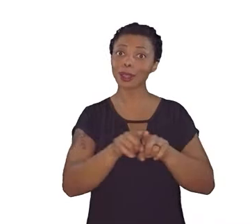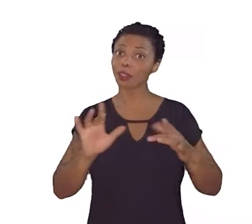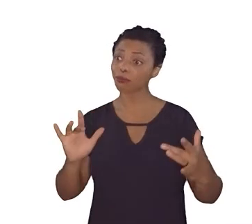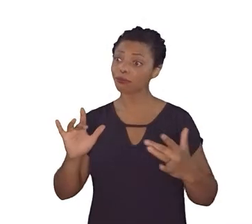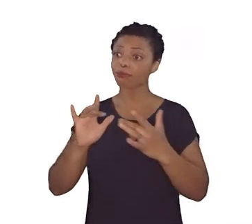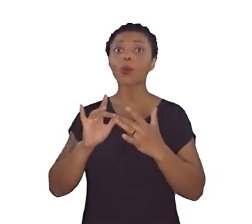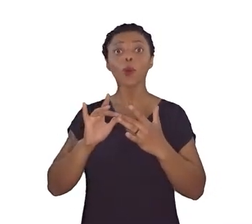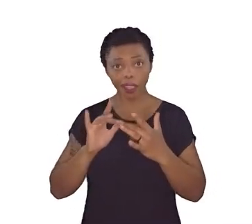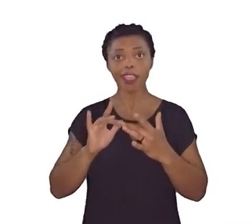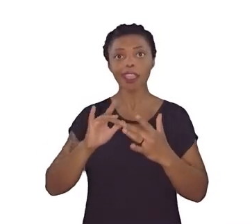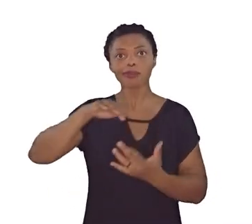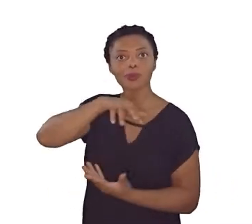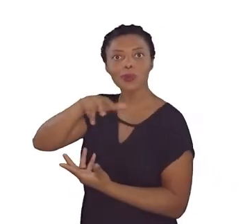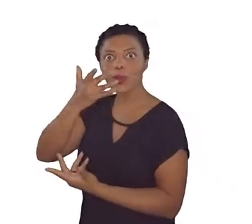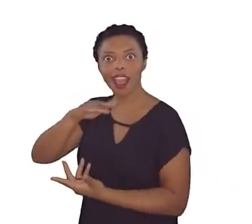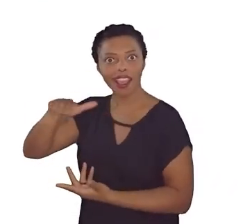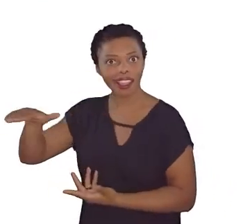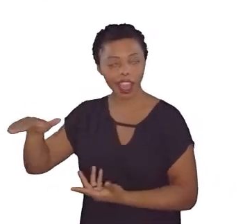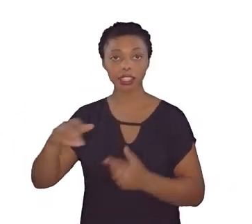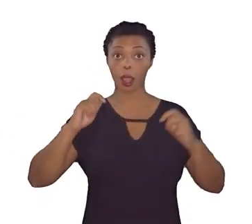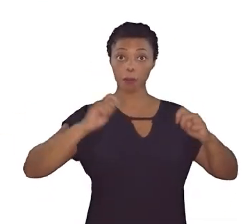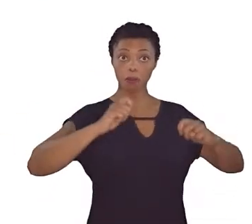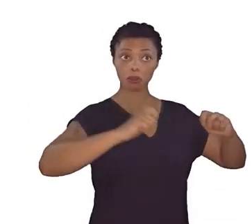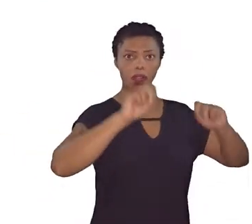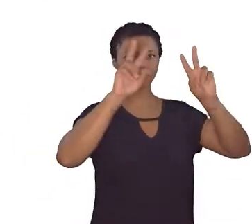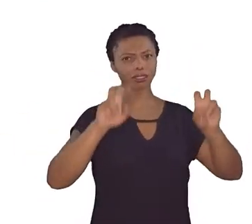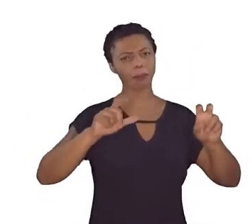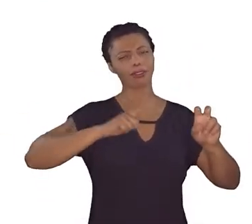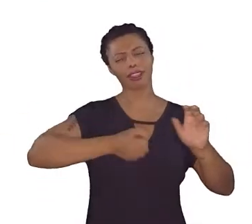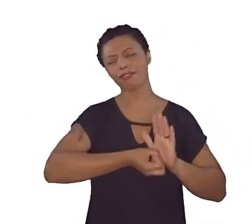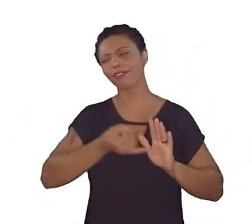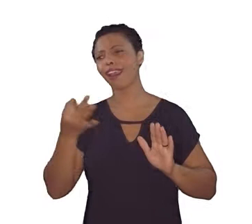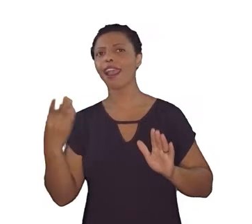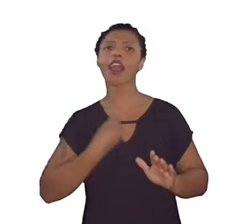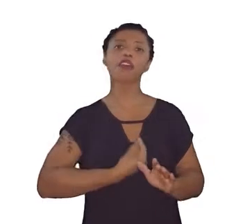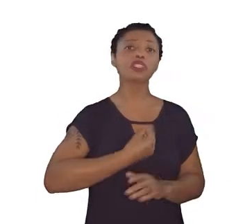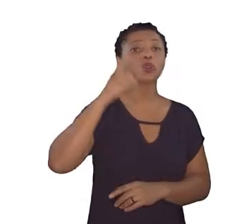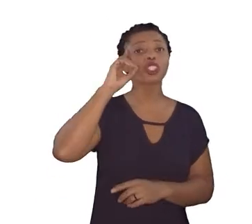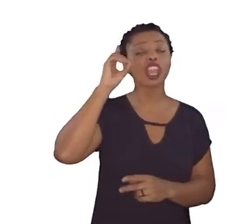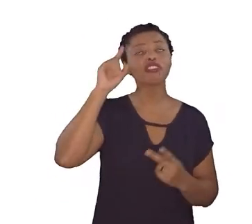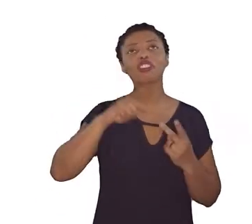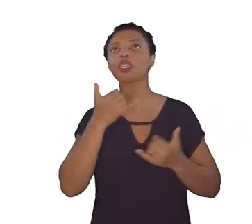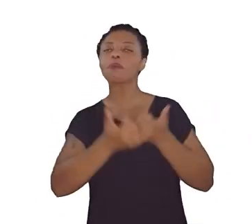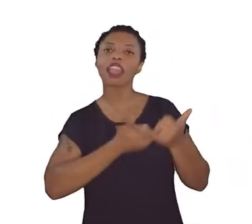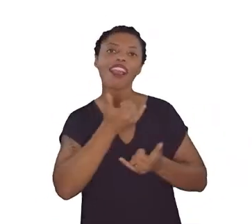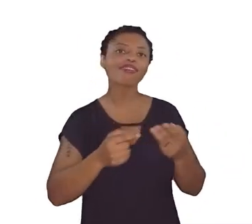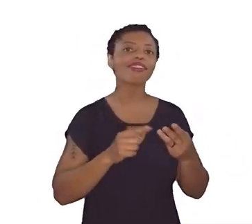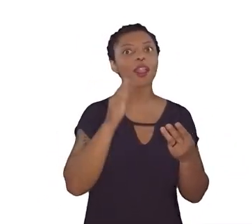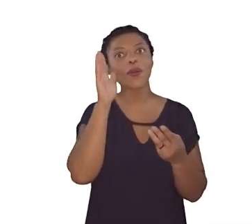universo infantil. As possibilidades temáticas são amplas. Vida cotidiana, brincadeiras,